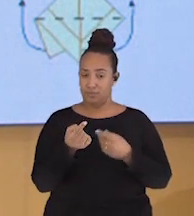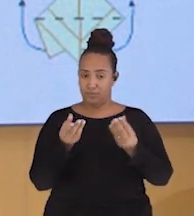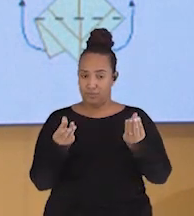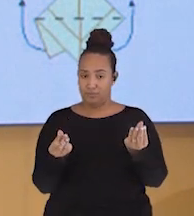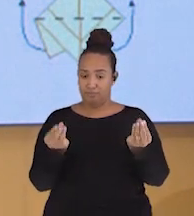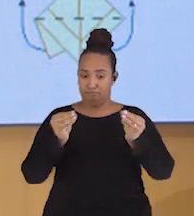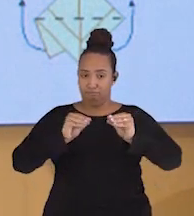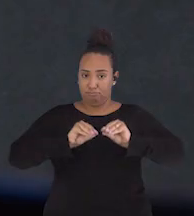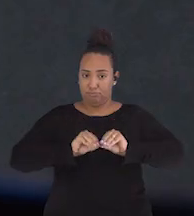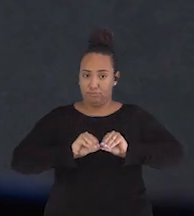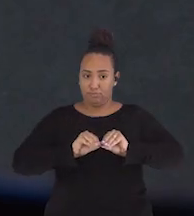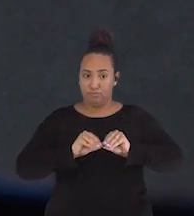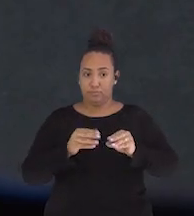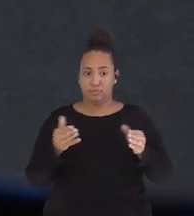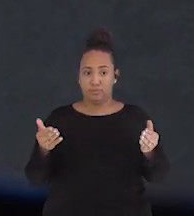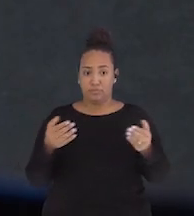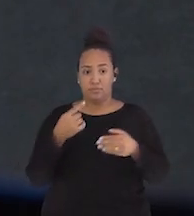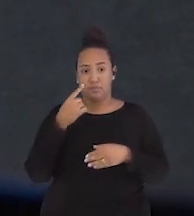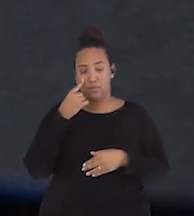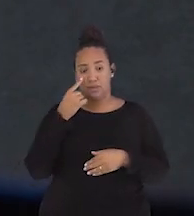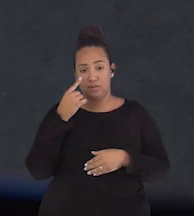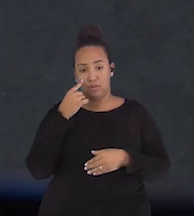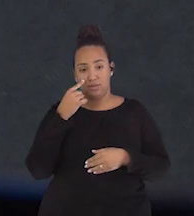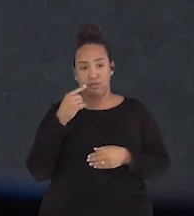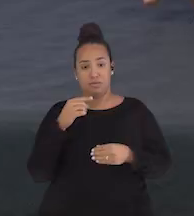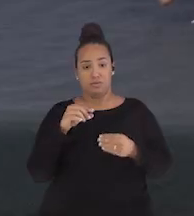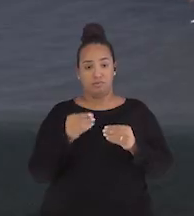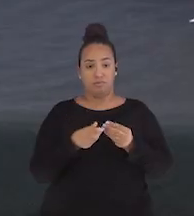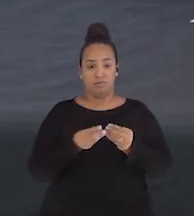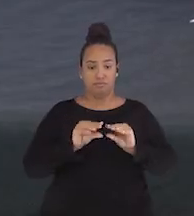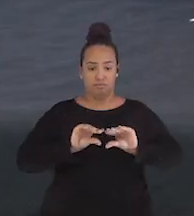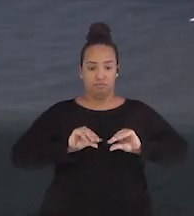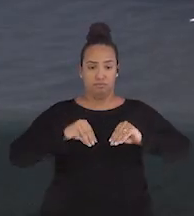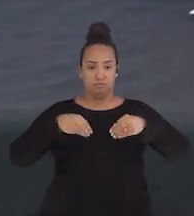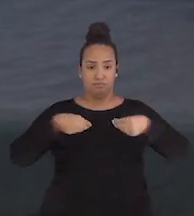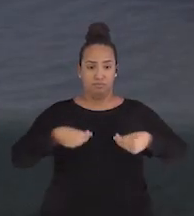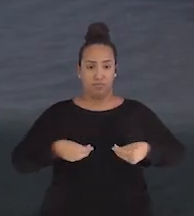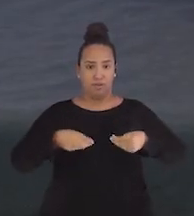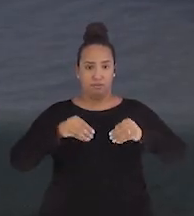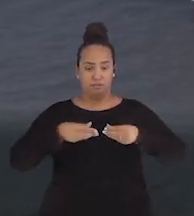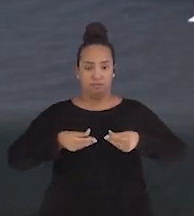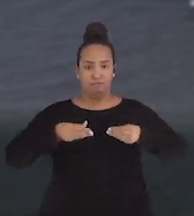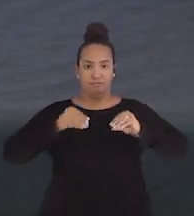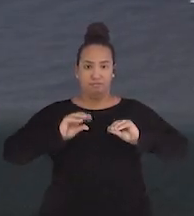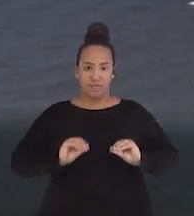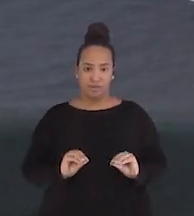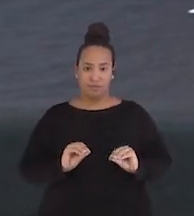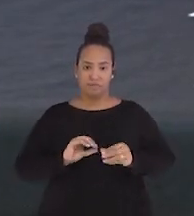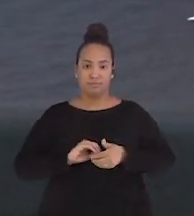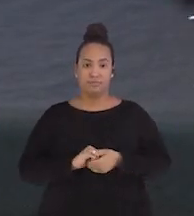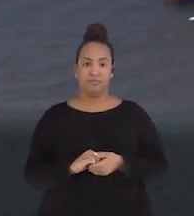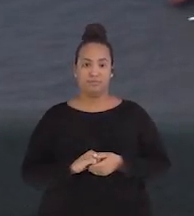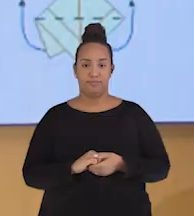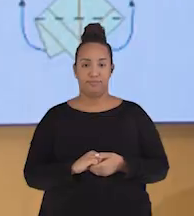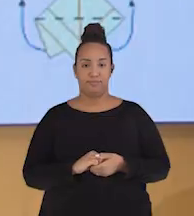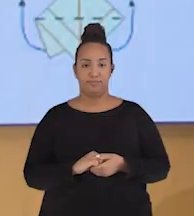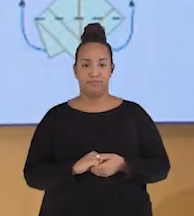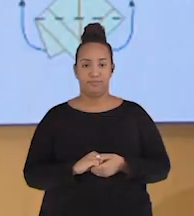você precisa dobrar essas pontas que estão soltas aqui. E você dobra até o lado,